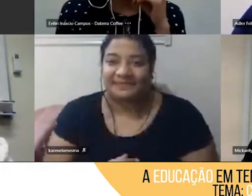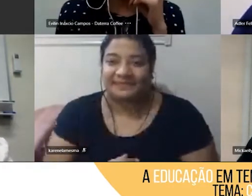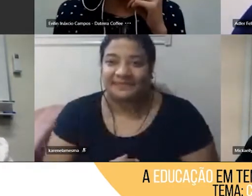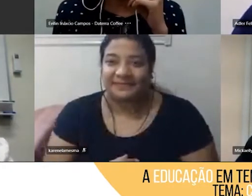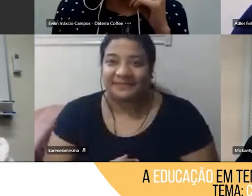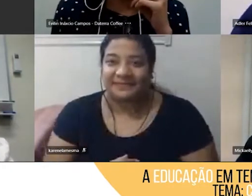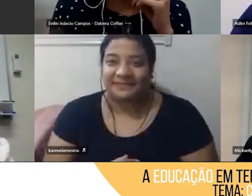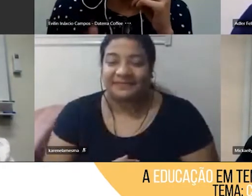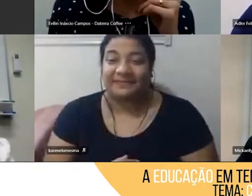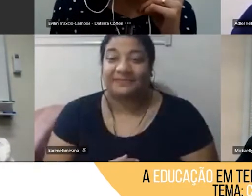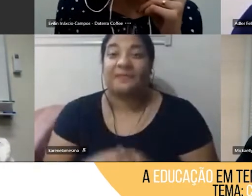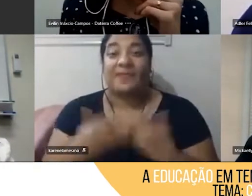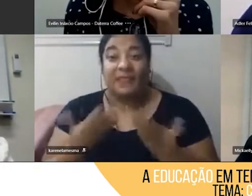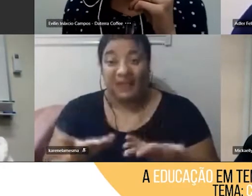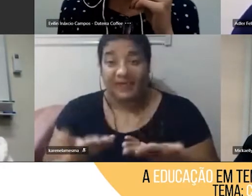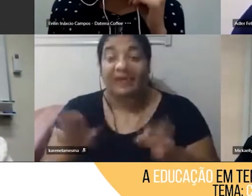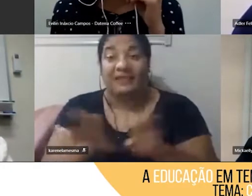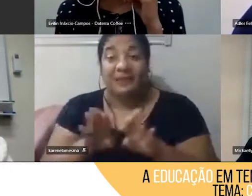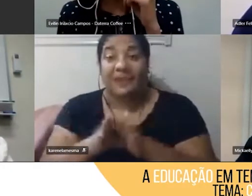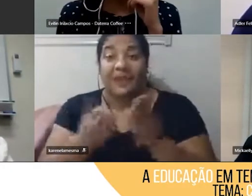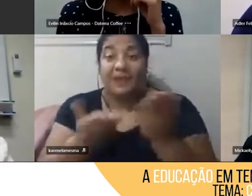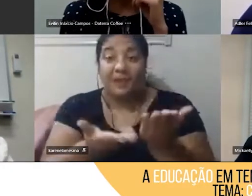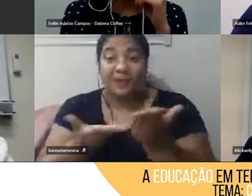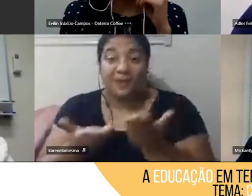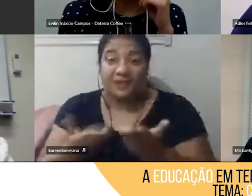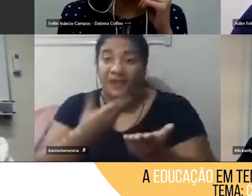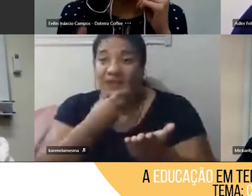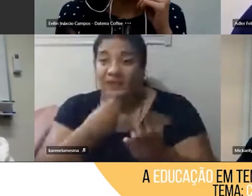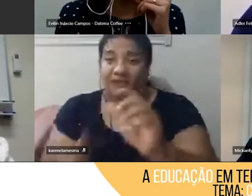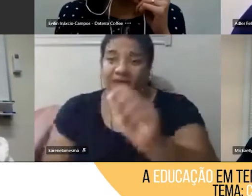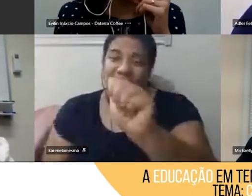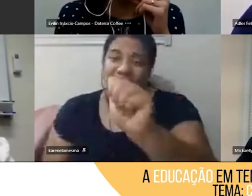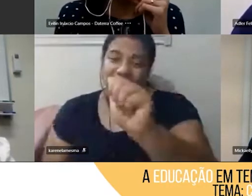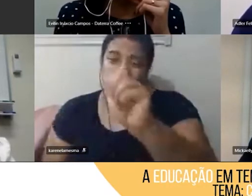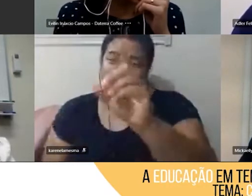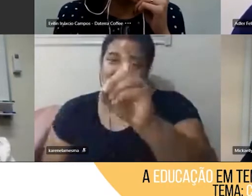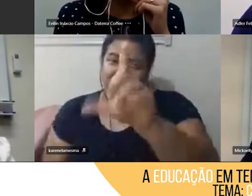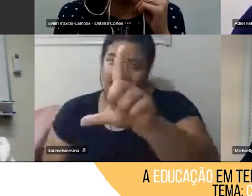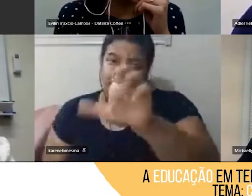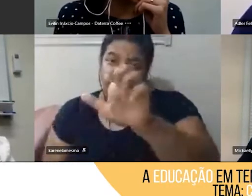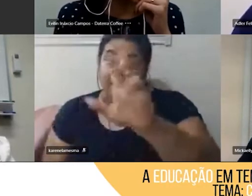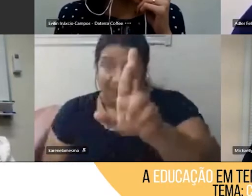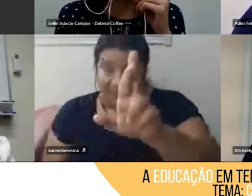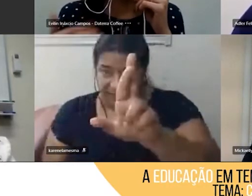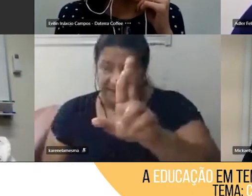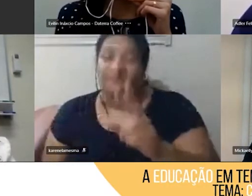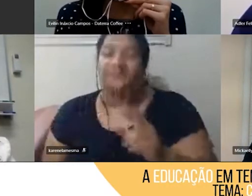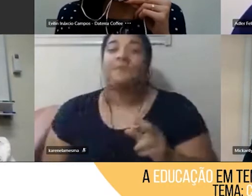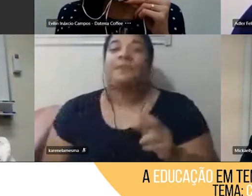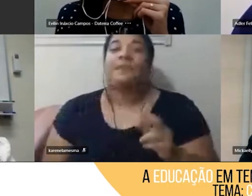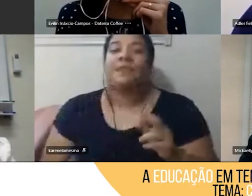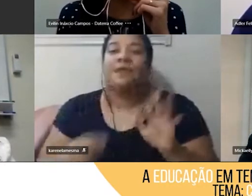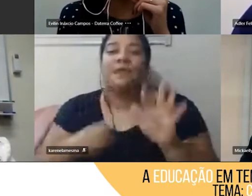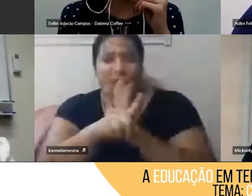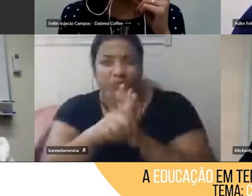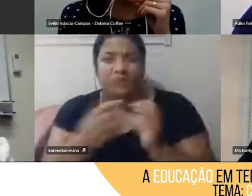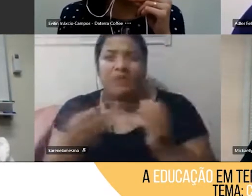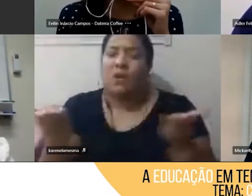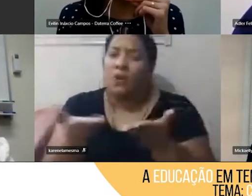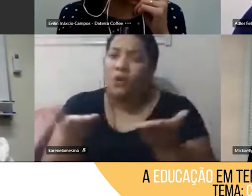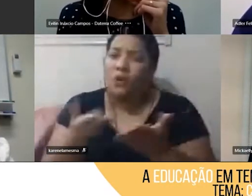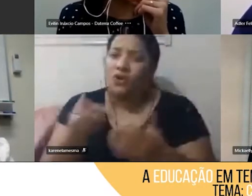E trazendo, convidando o Adler pra esse segundo momento, uma vez que nós temos, né, esse novo olhar através da